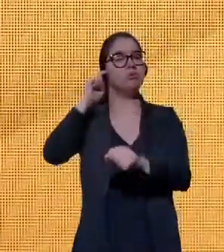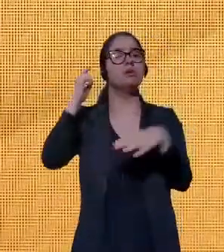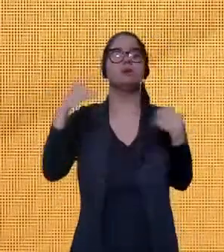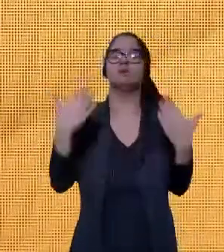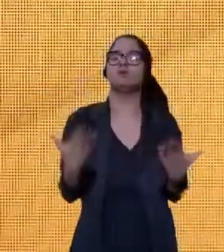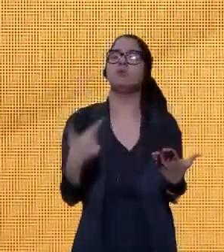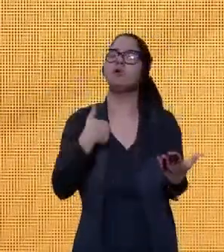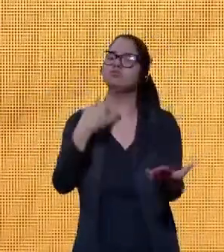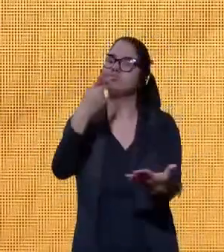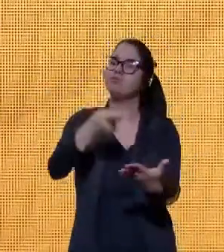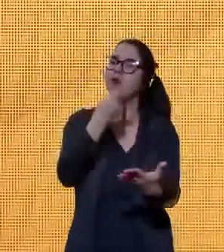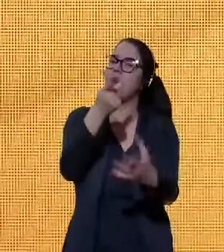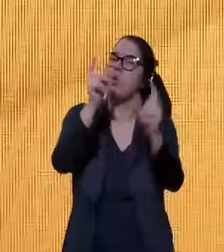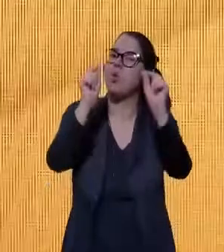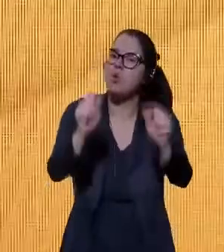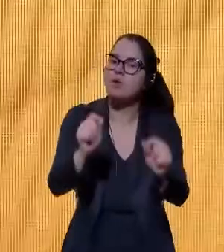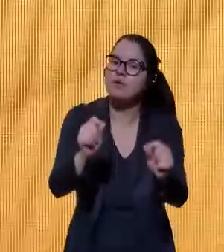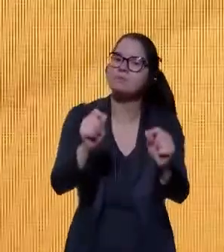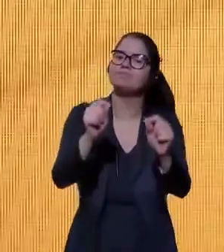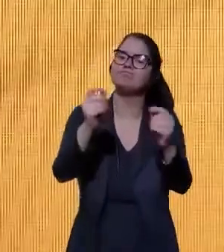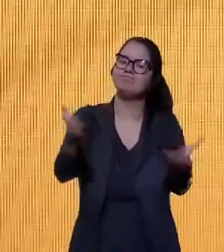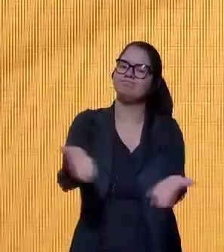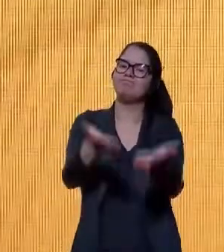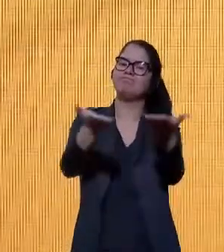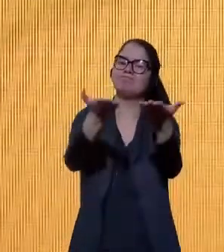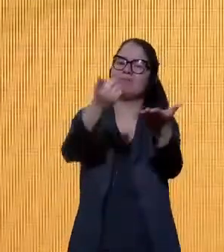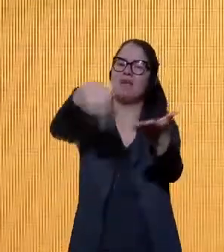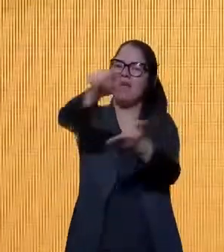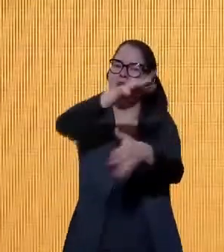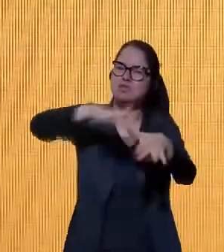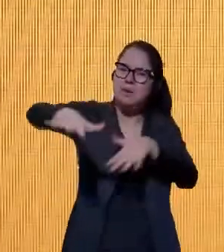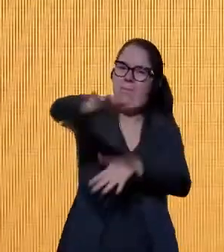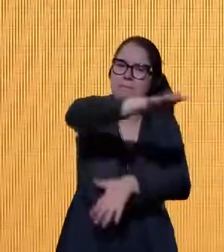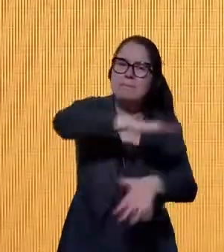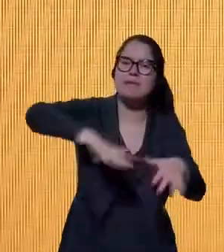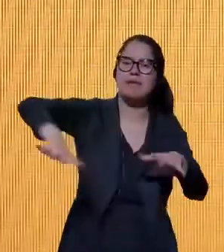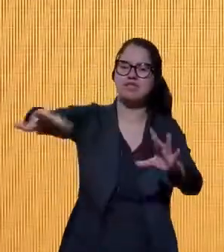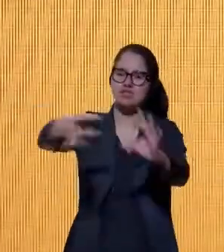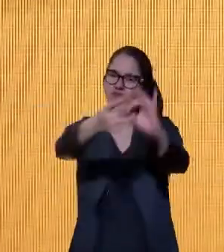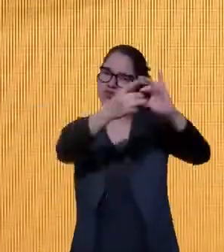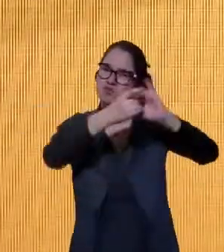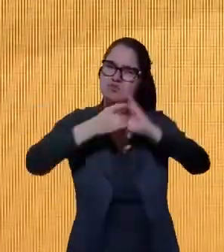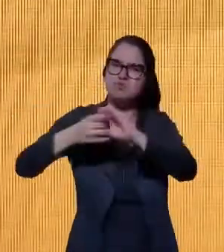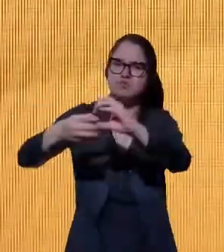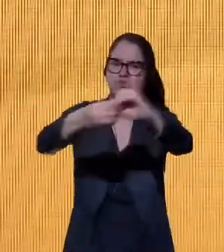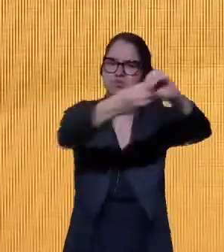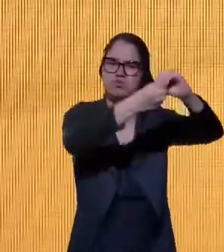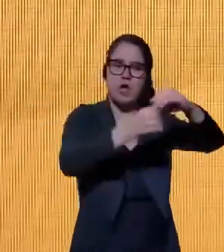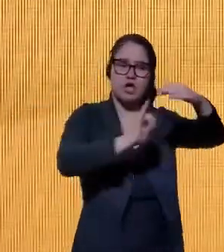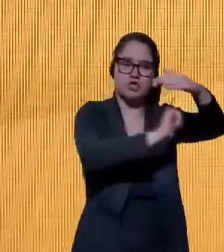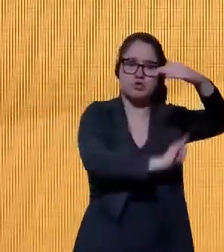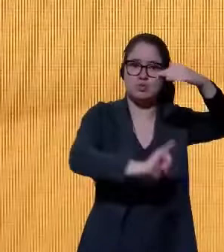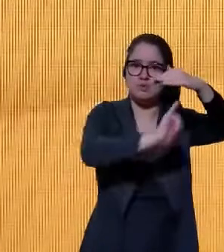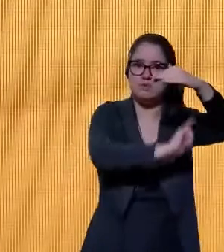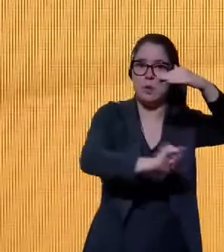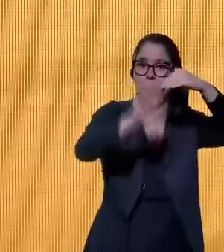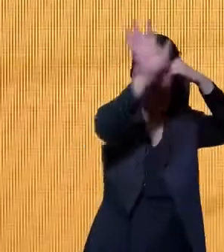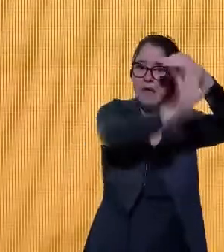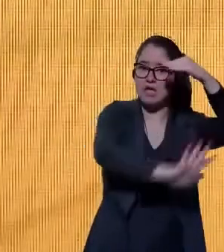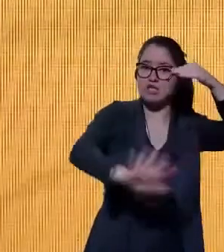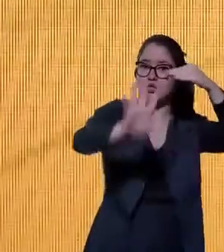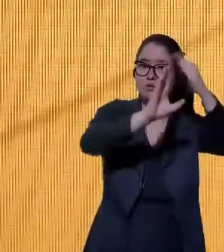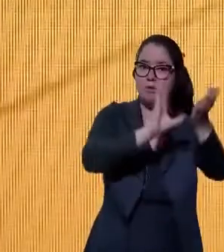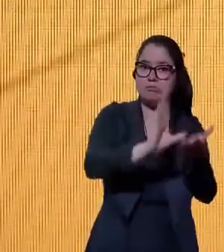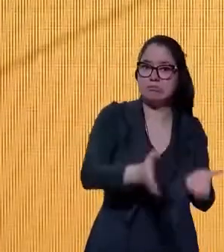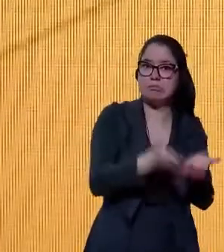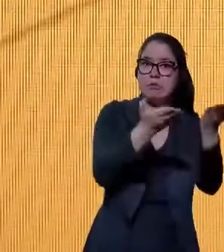reforçando esse enorme espaço de cooperação entre as instituições do Sistema Nacional de Fomento com